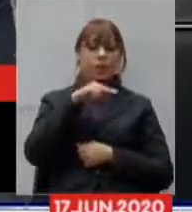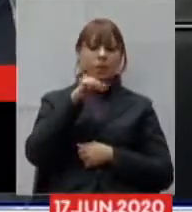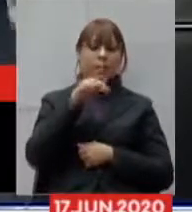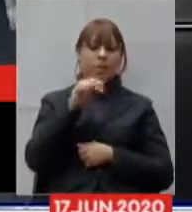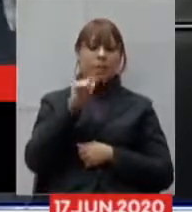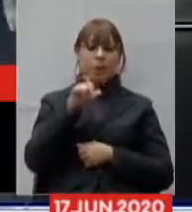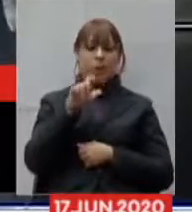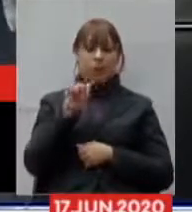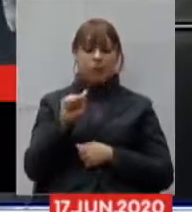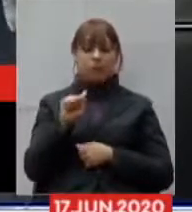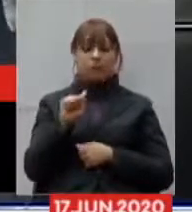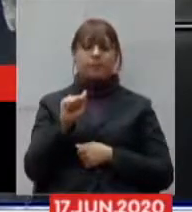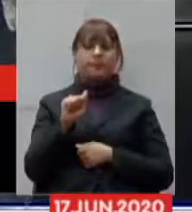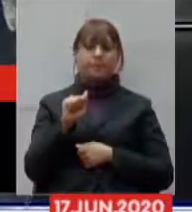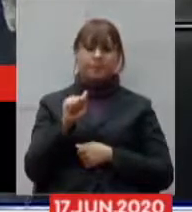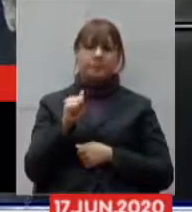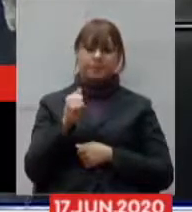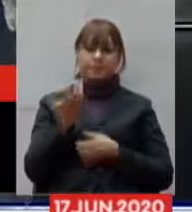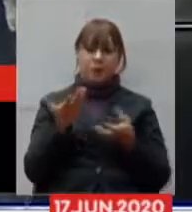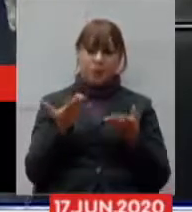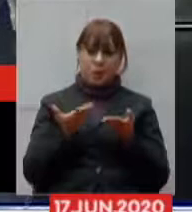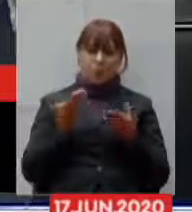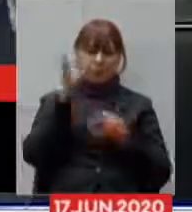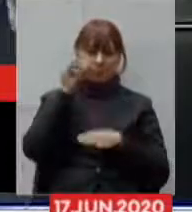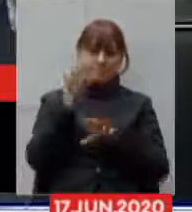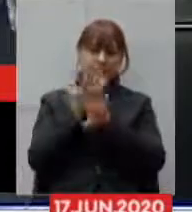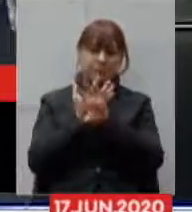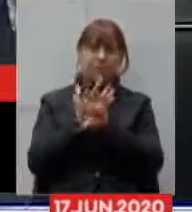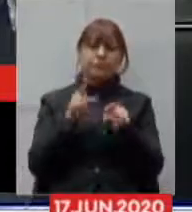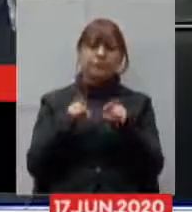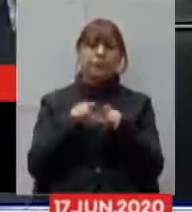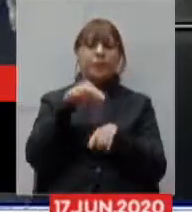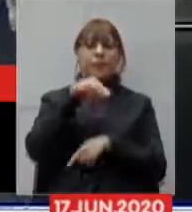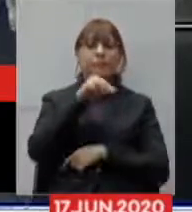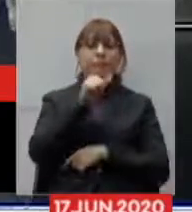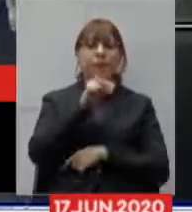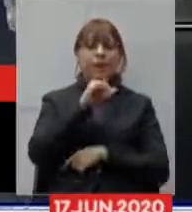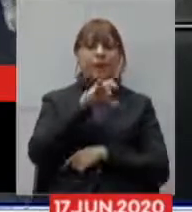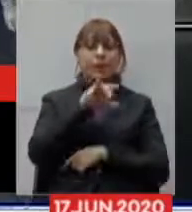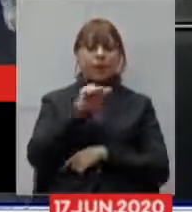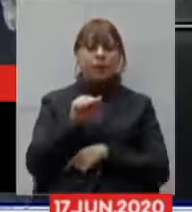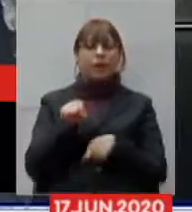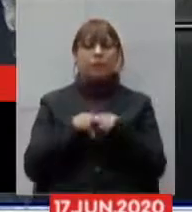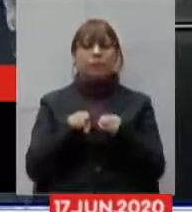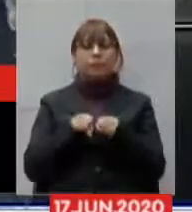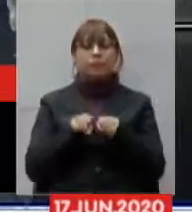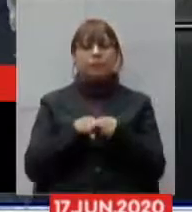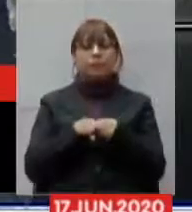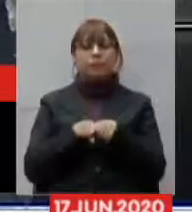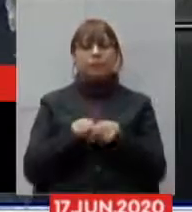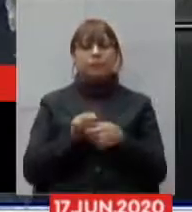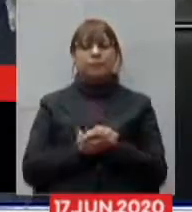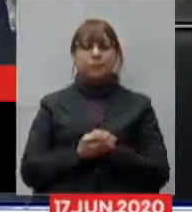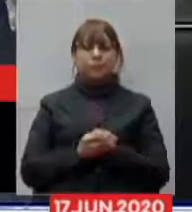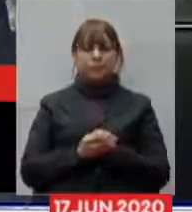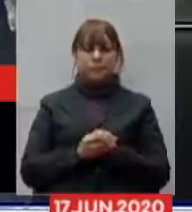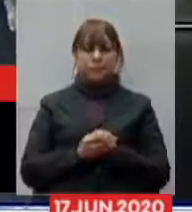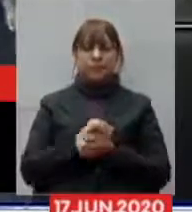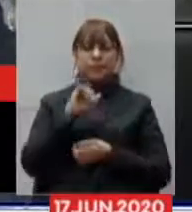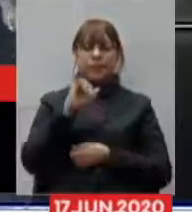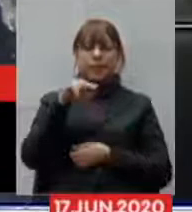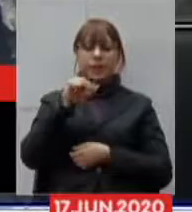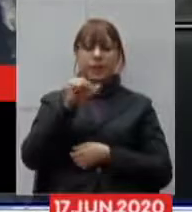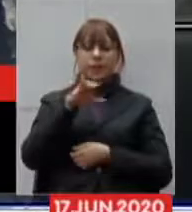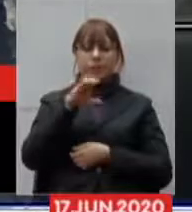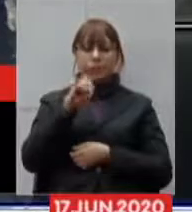que registra a presença também a deputada Marília Campos deputado líder da maioria deputado Inácio